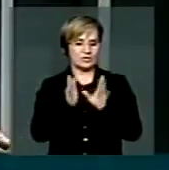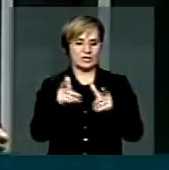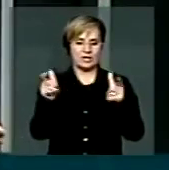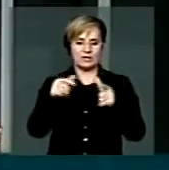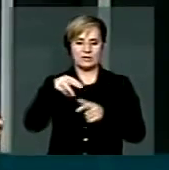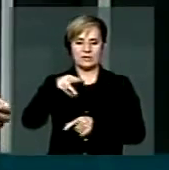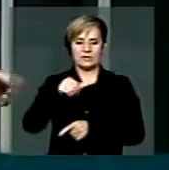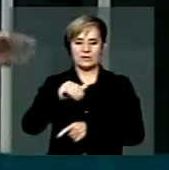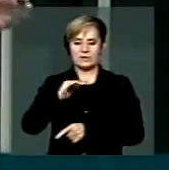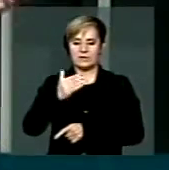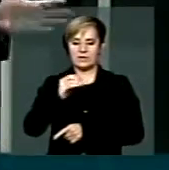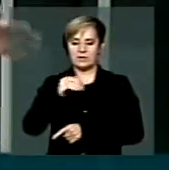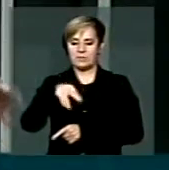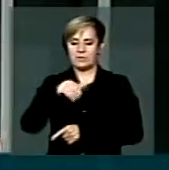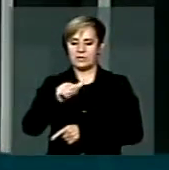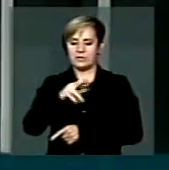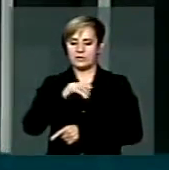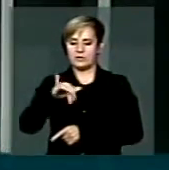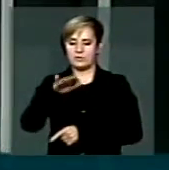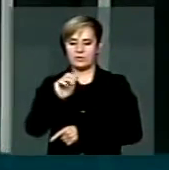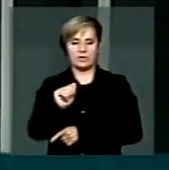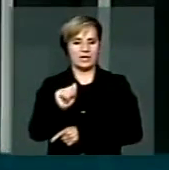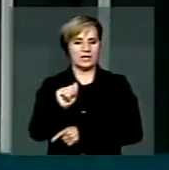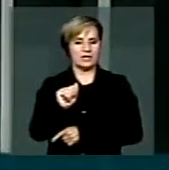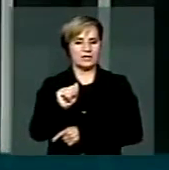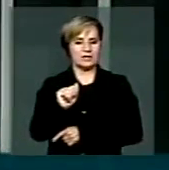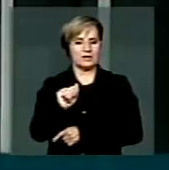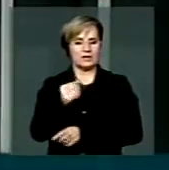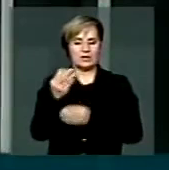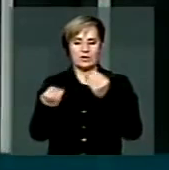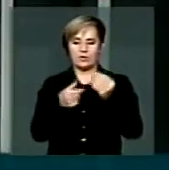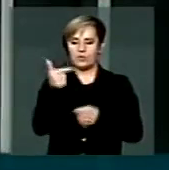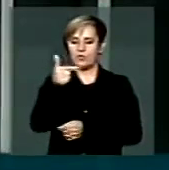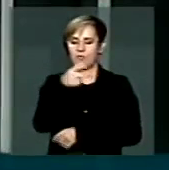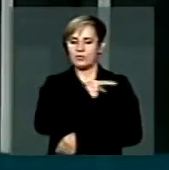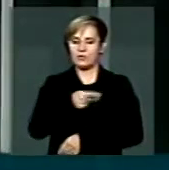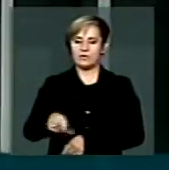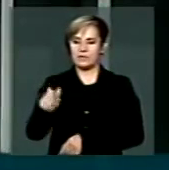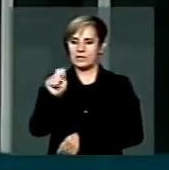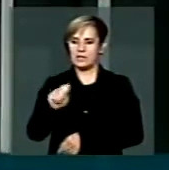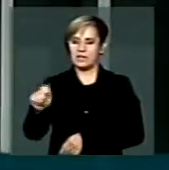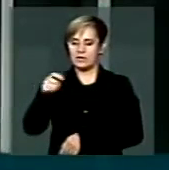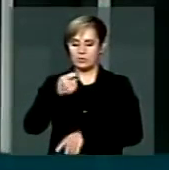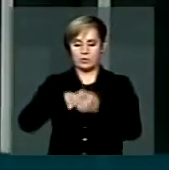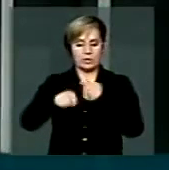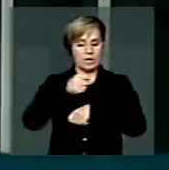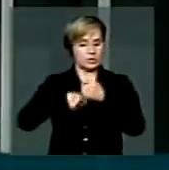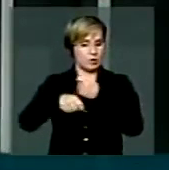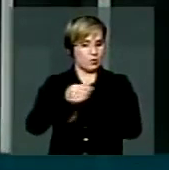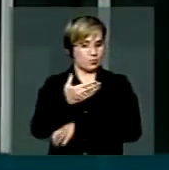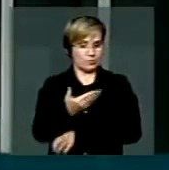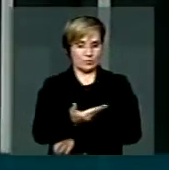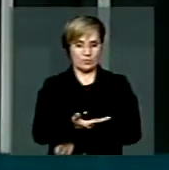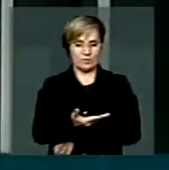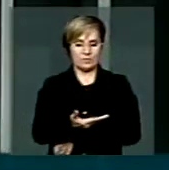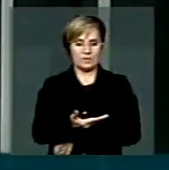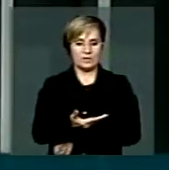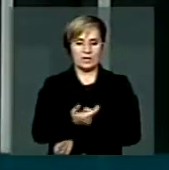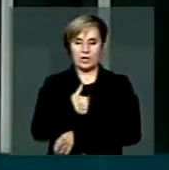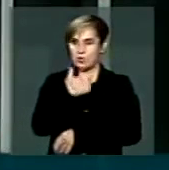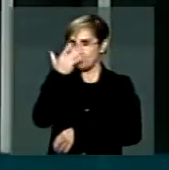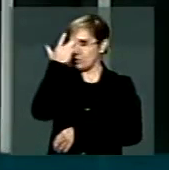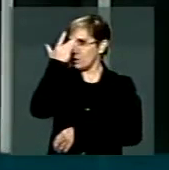como vice-presidente da Associação Comercial e eu não